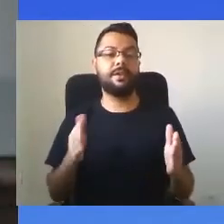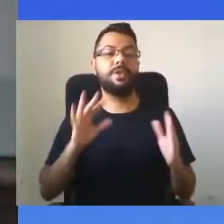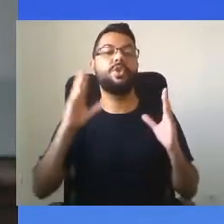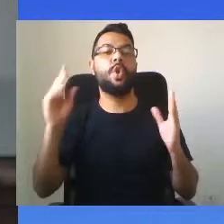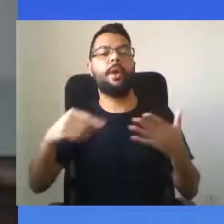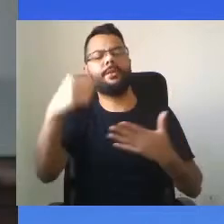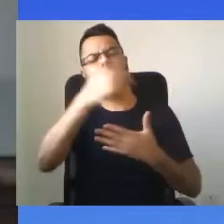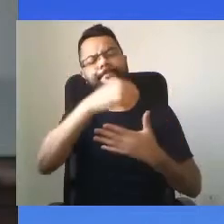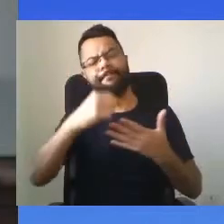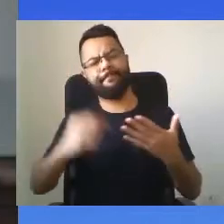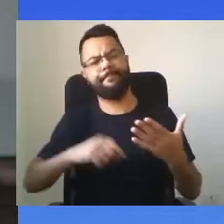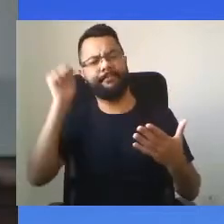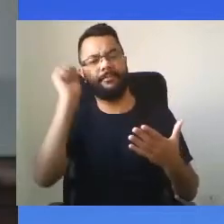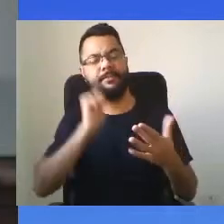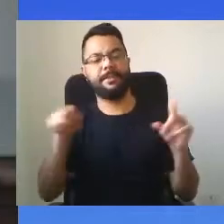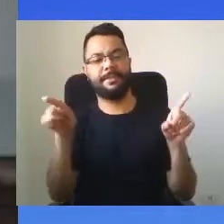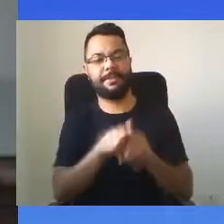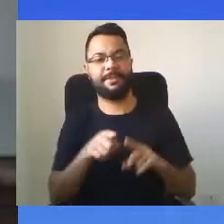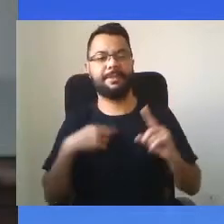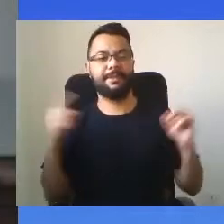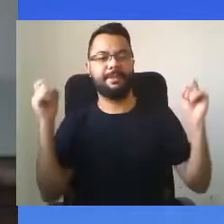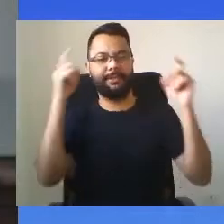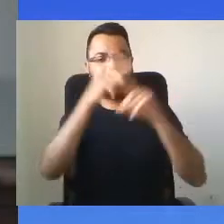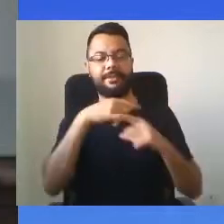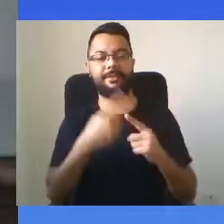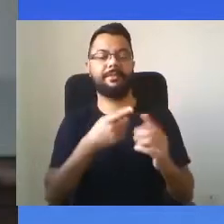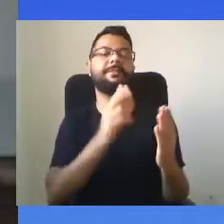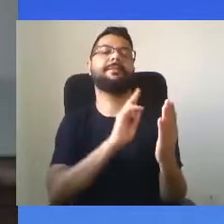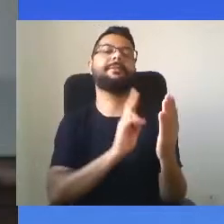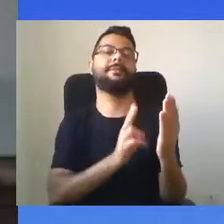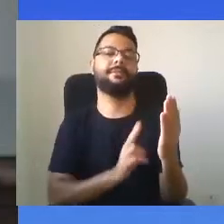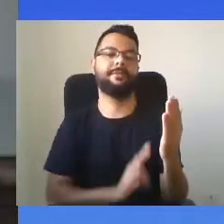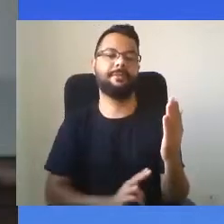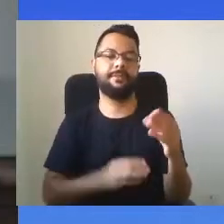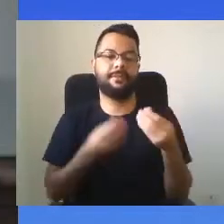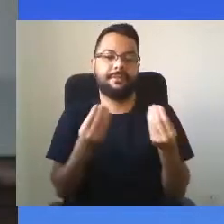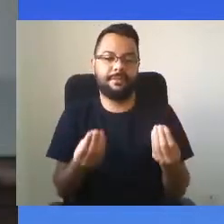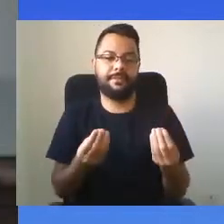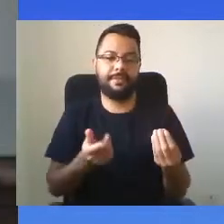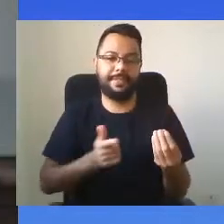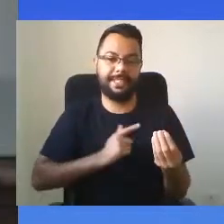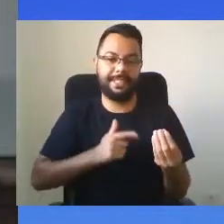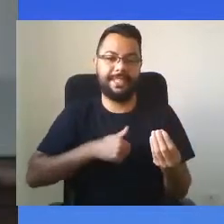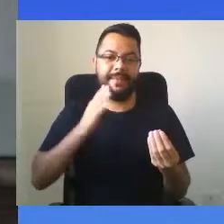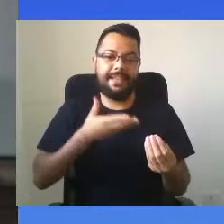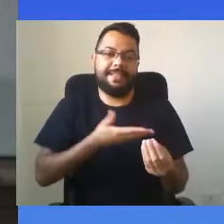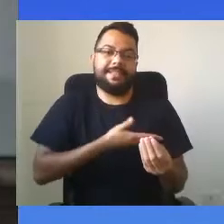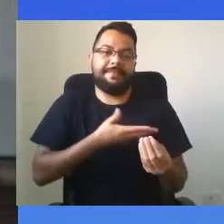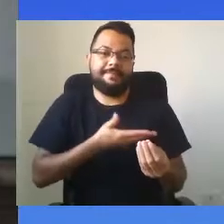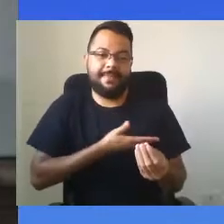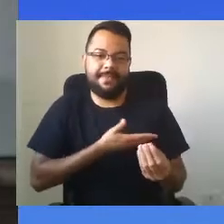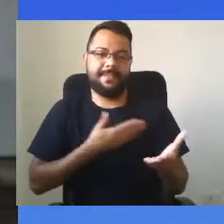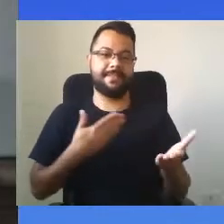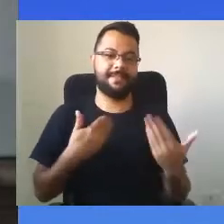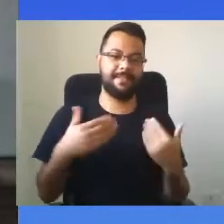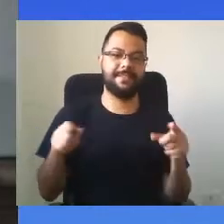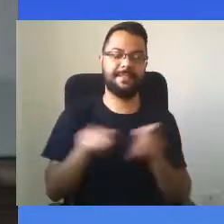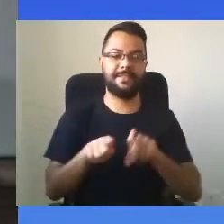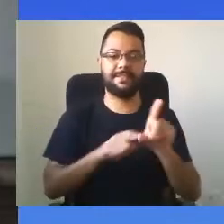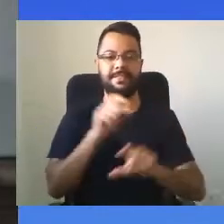que ficaria muito difícil nomear aqui, porque tenho tantas amigas e colegas que estão hoje aqui